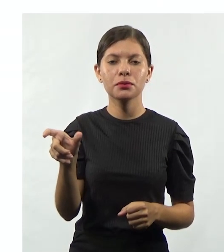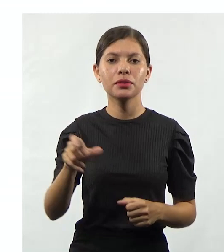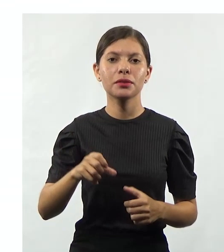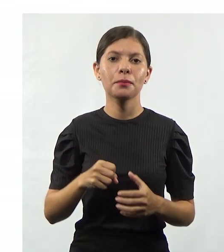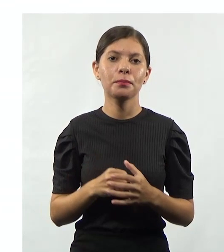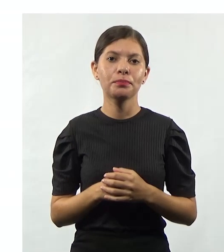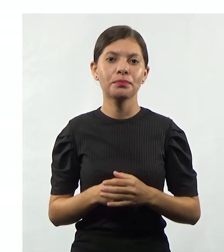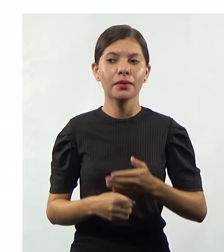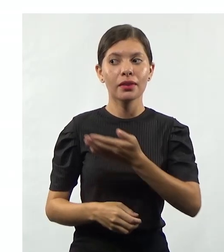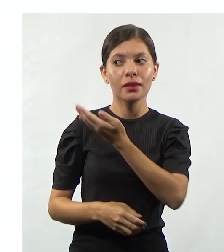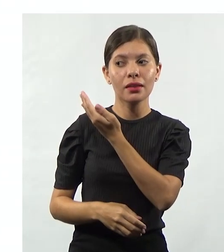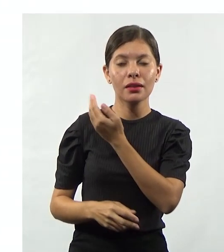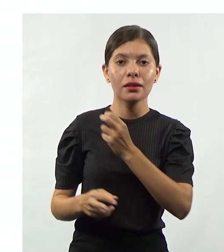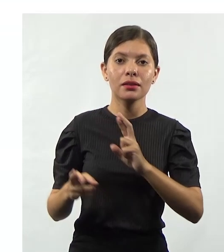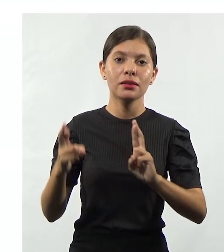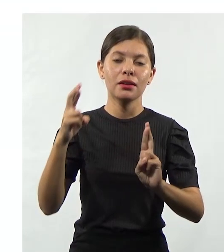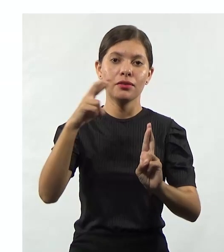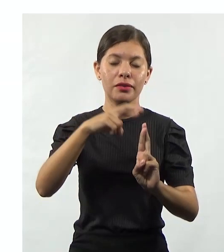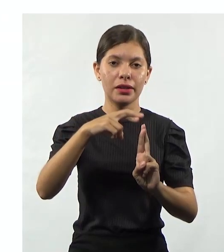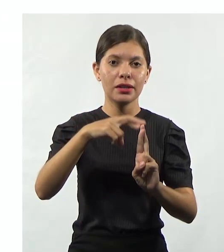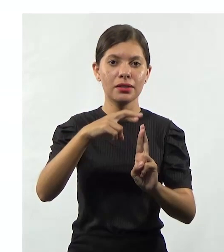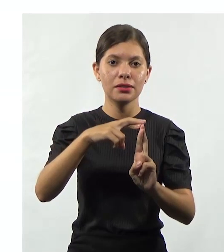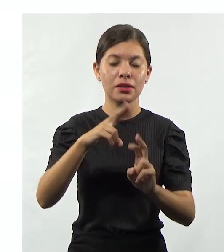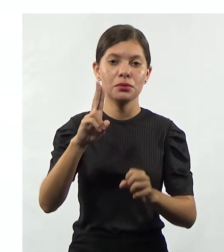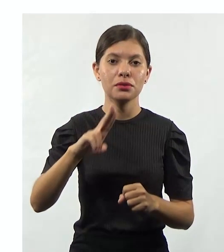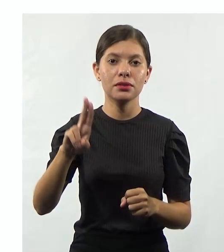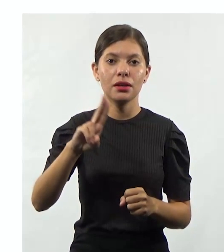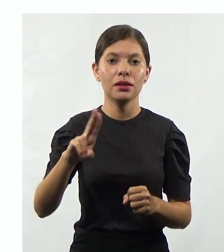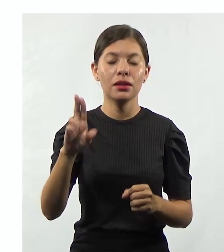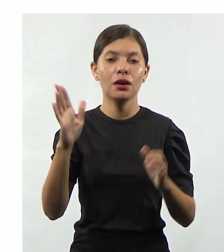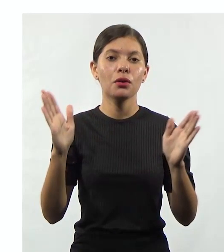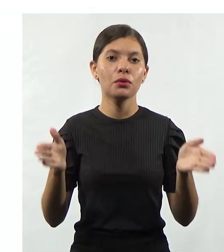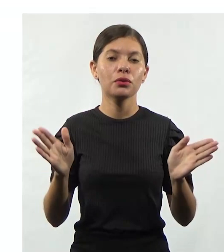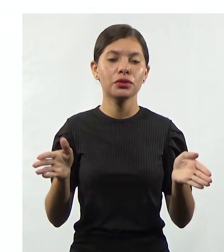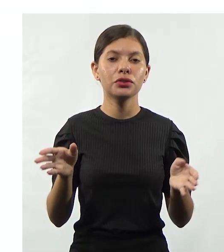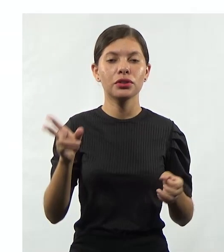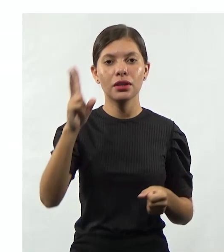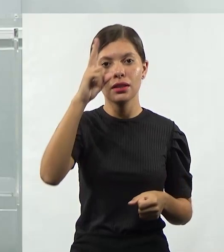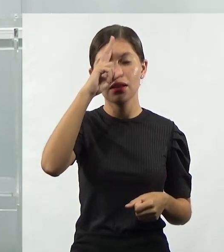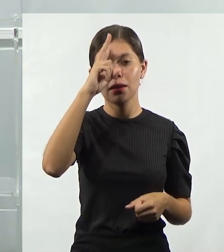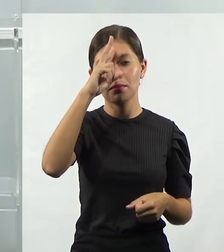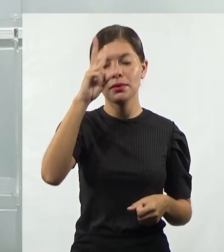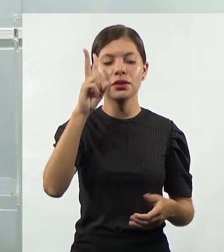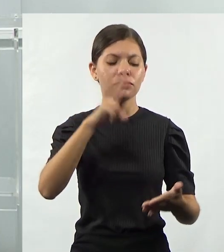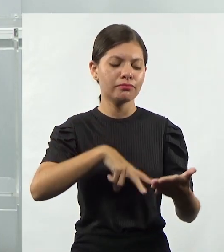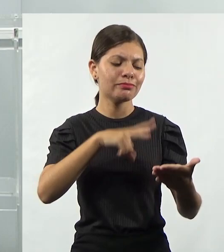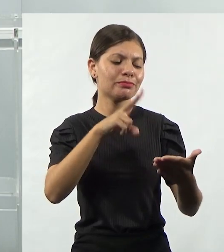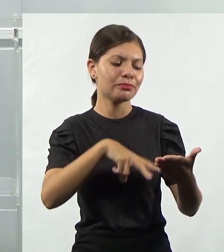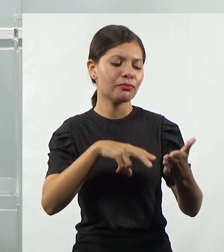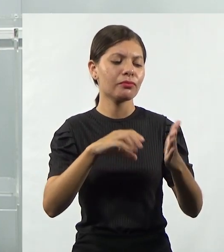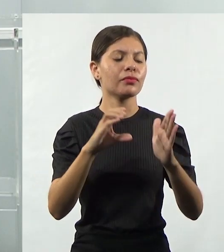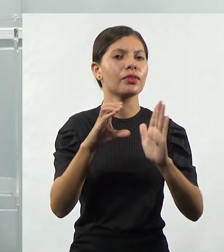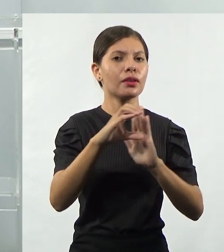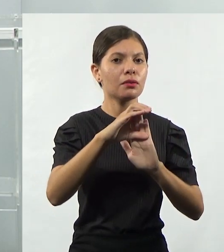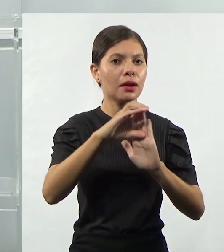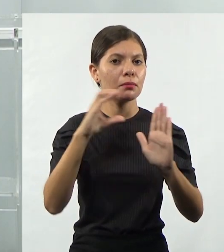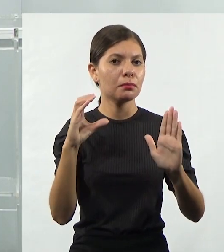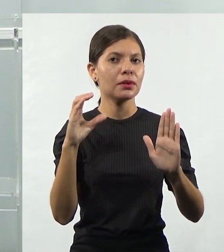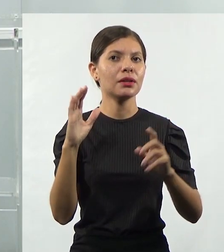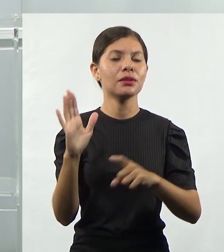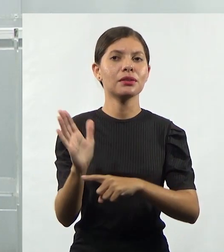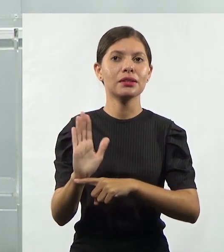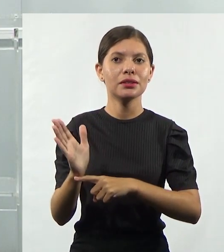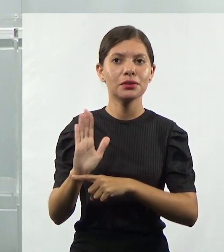Essas são as nossas referências utilizadas na aula de hoje. Lembrem de dar uma lidinha nos capítulos, de